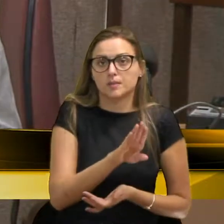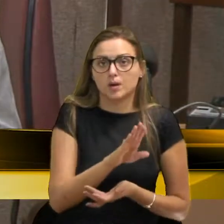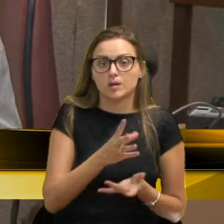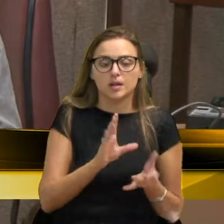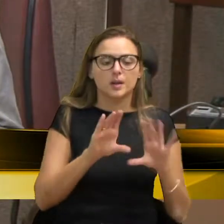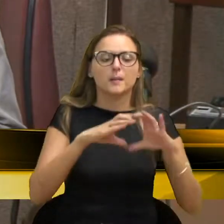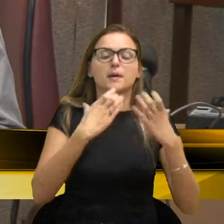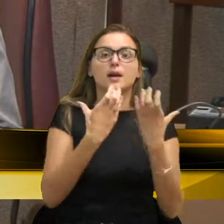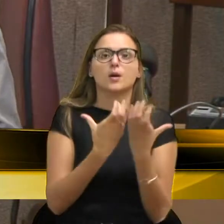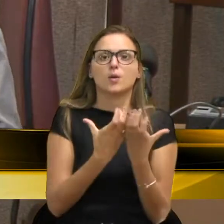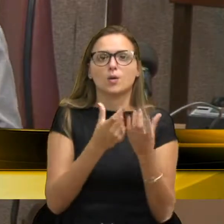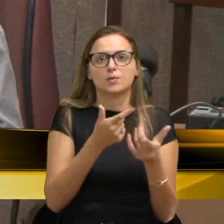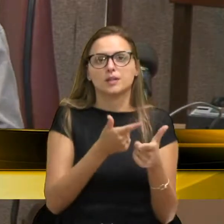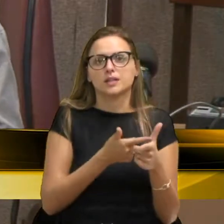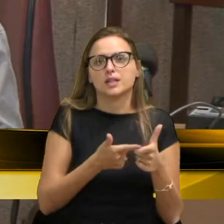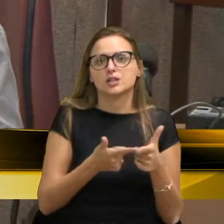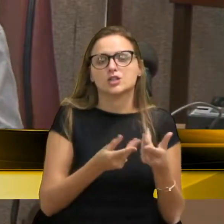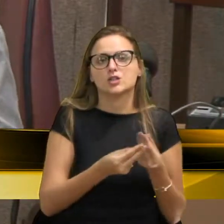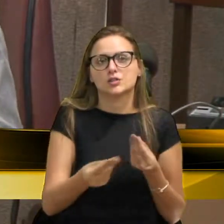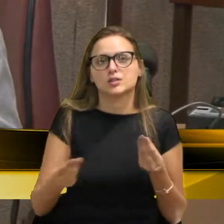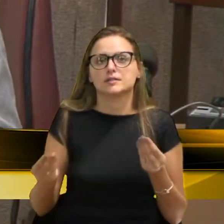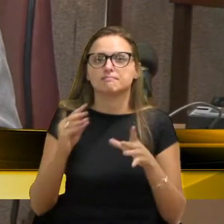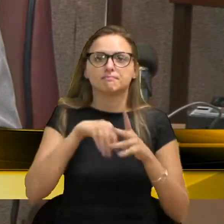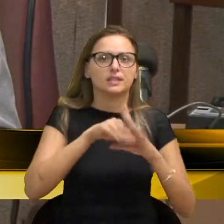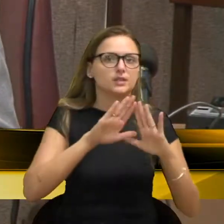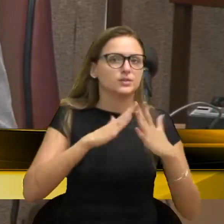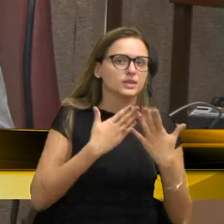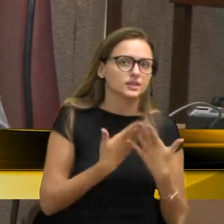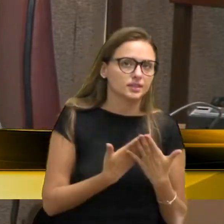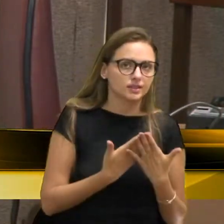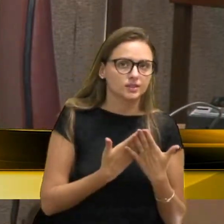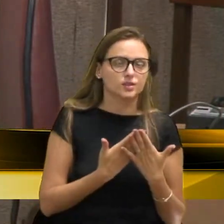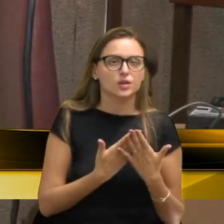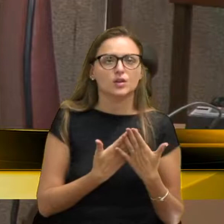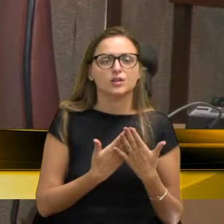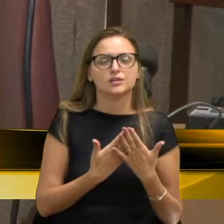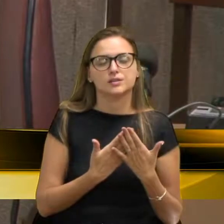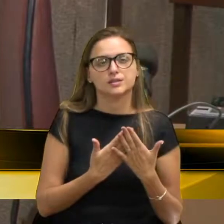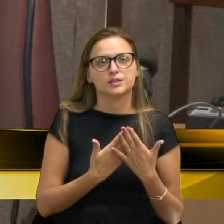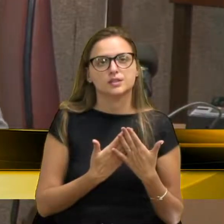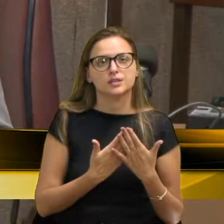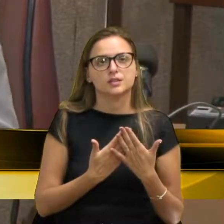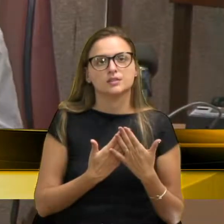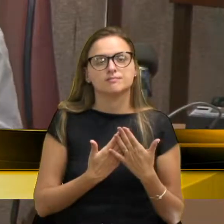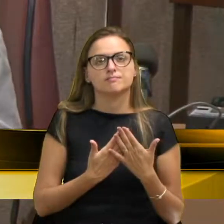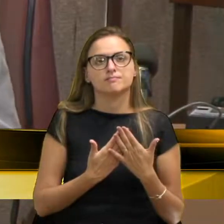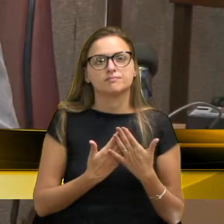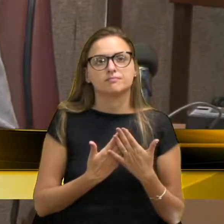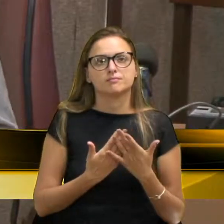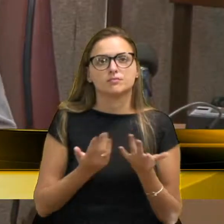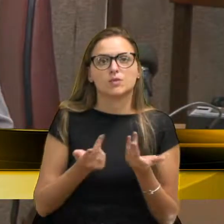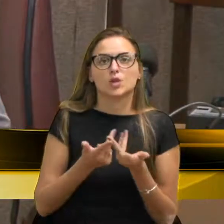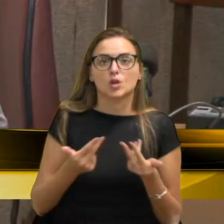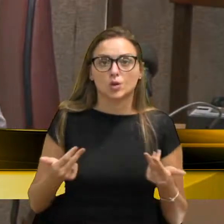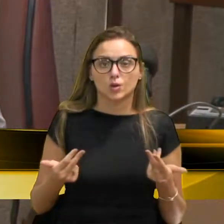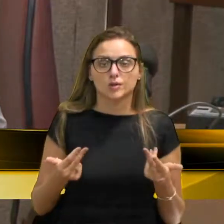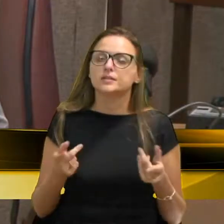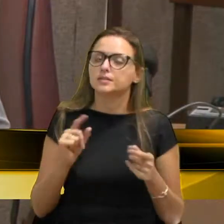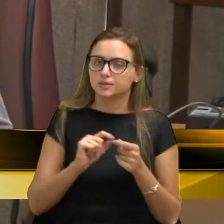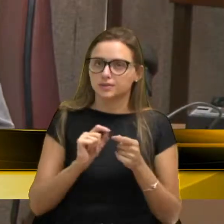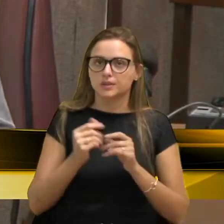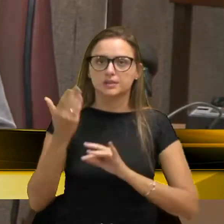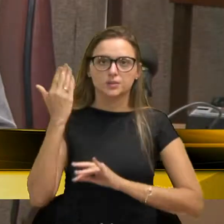X de ingresso, liberando para as escolas, era bem... Então, essas coisas foram feitas.